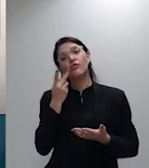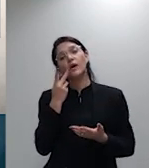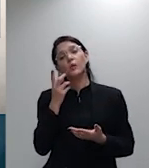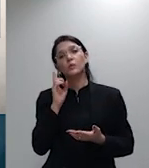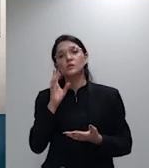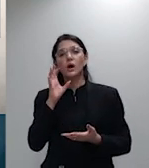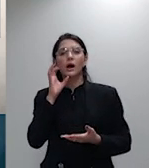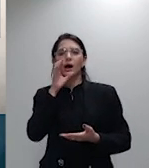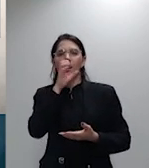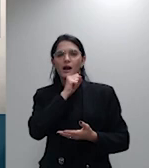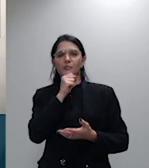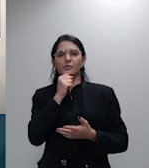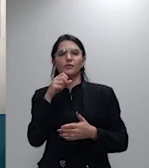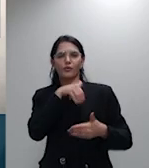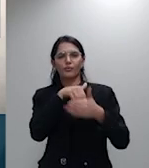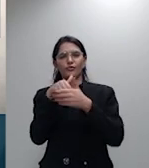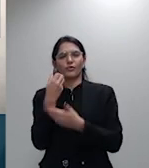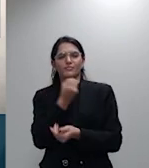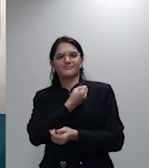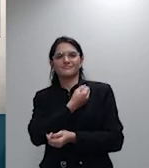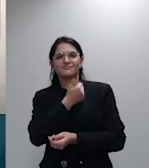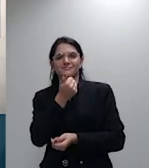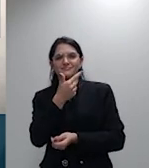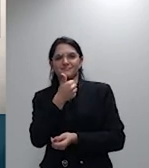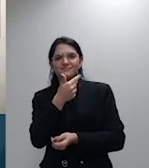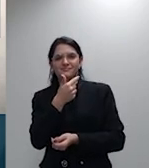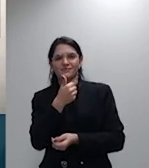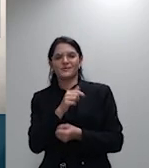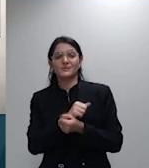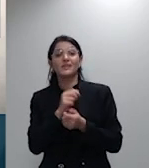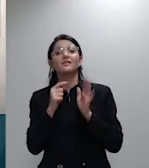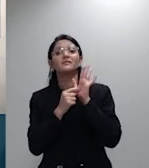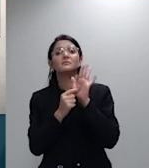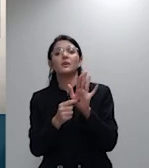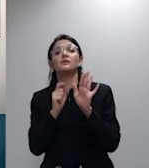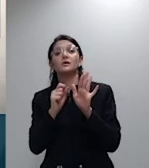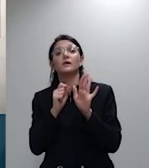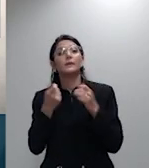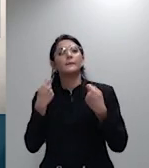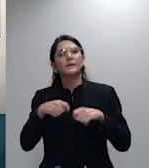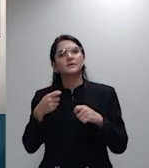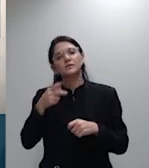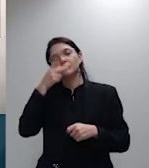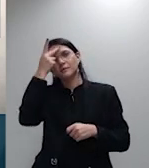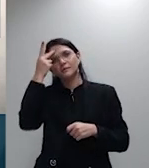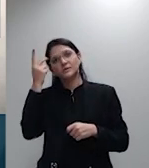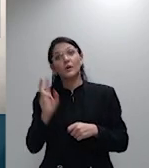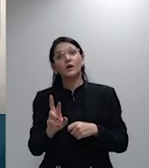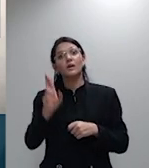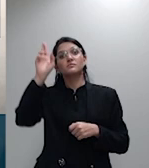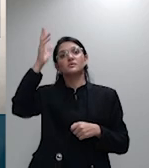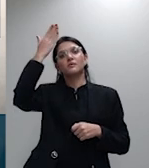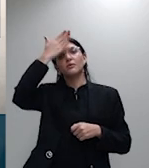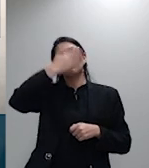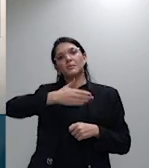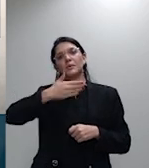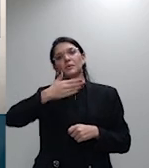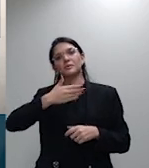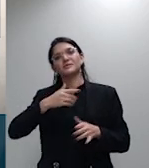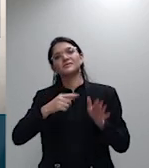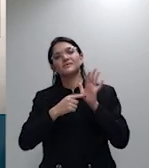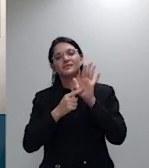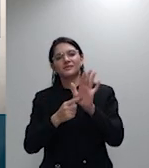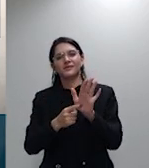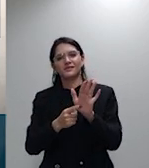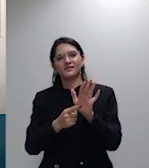que estabelecidas essas premissas deve-se precisar quem é o autor da prova a fim de se imputar ou aludir do ônus, que pode ser deduzido